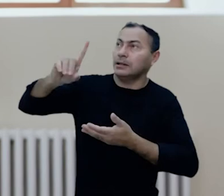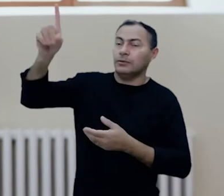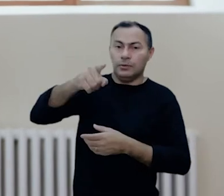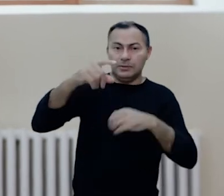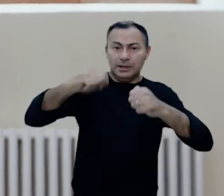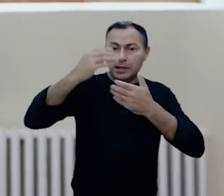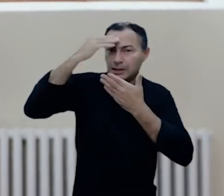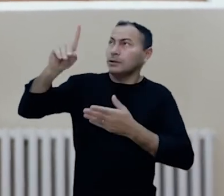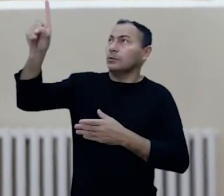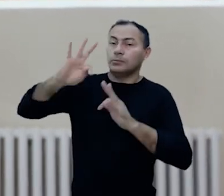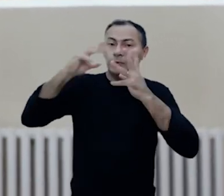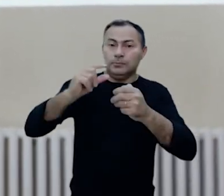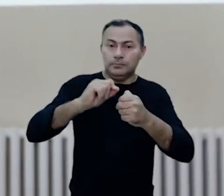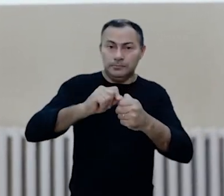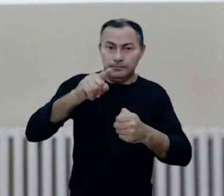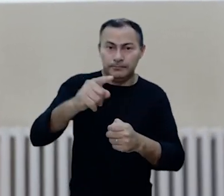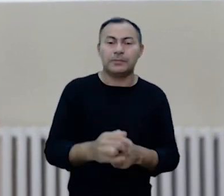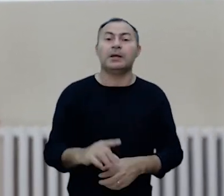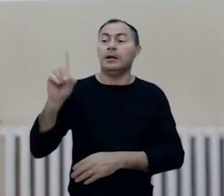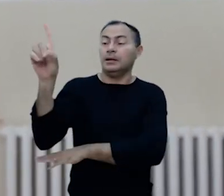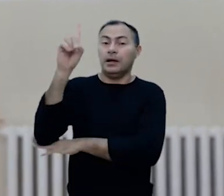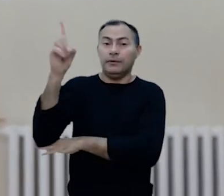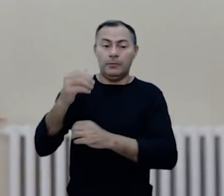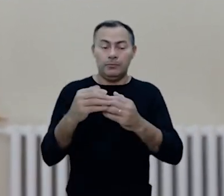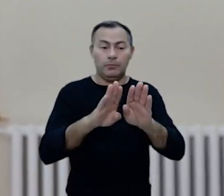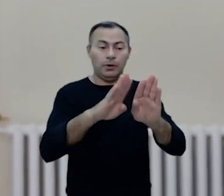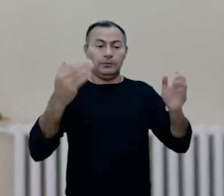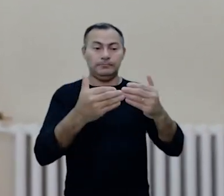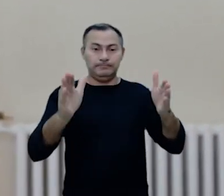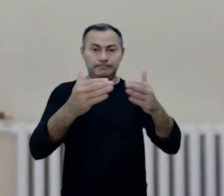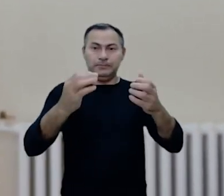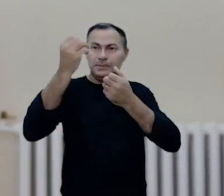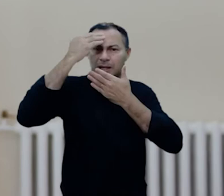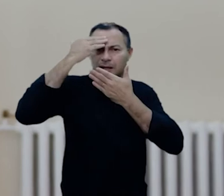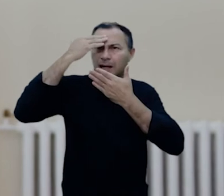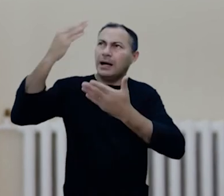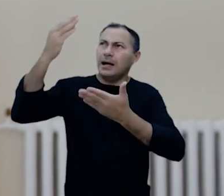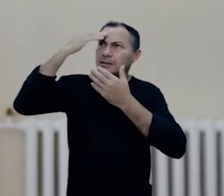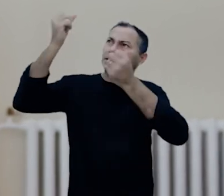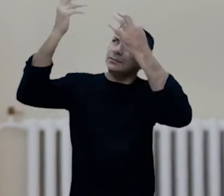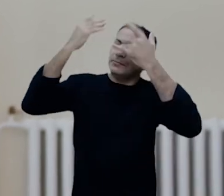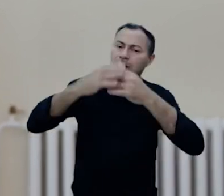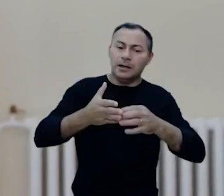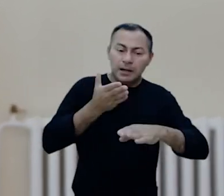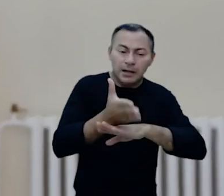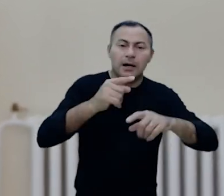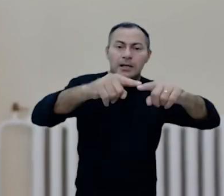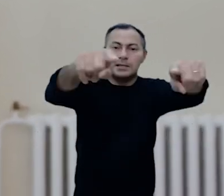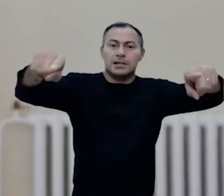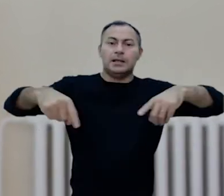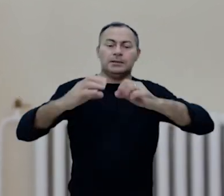agradecido a Deus por tudo que ele tem feito por você Davi diz que os portões de ação de graças podem levar você à sala de